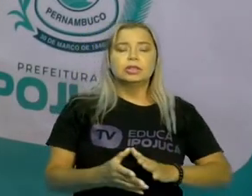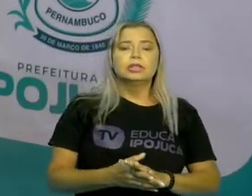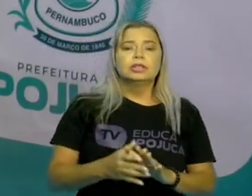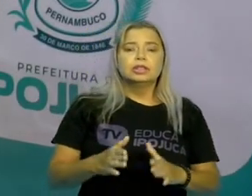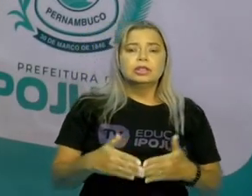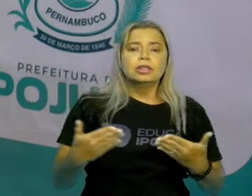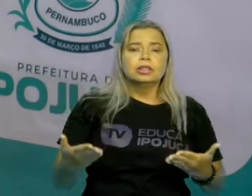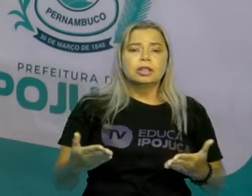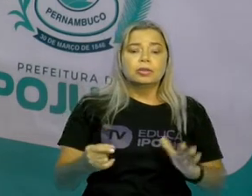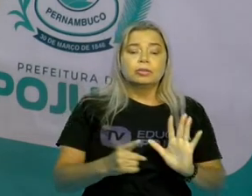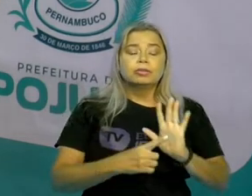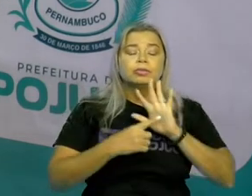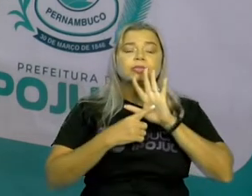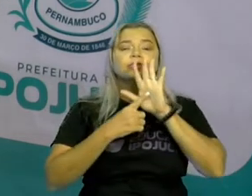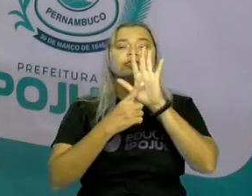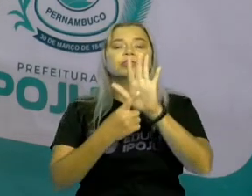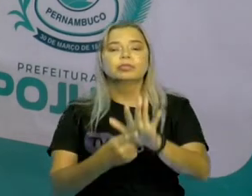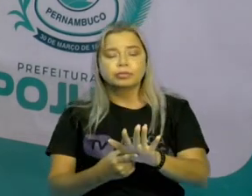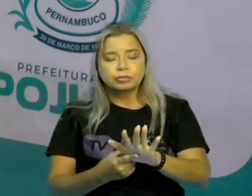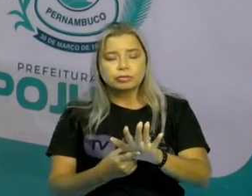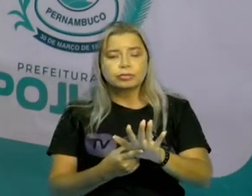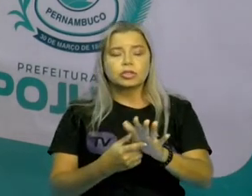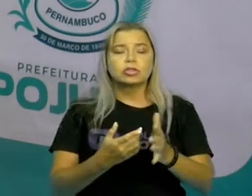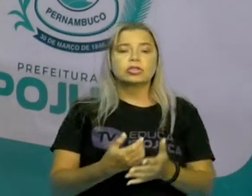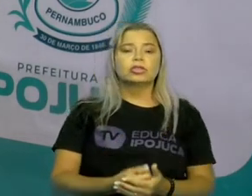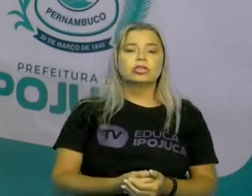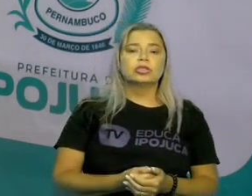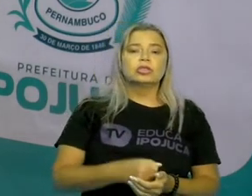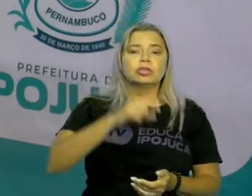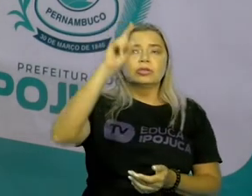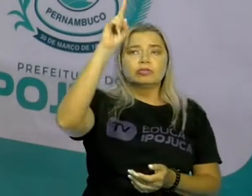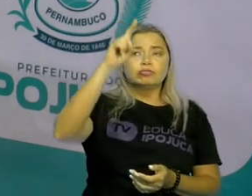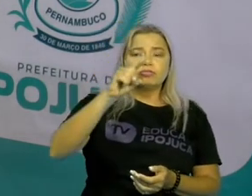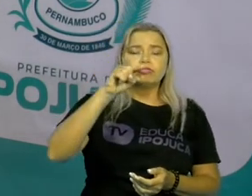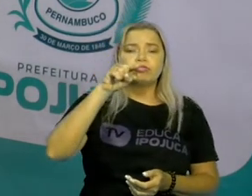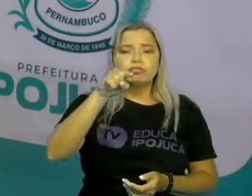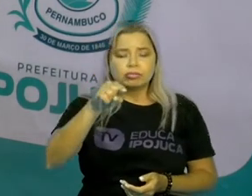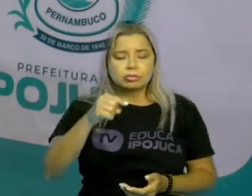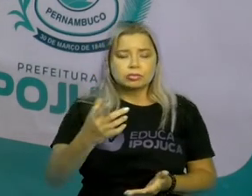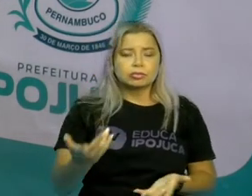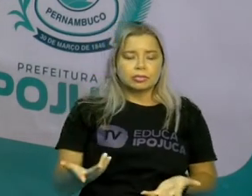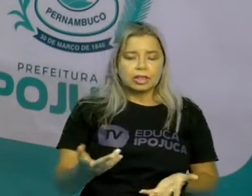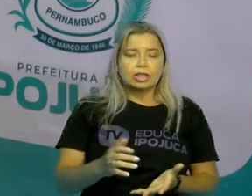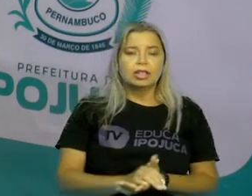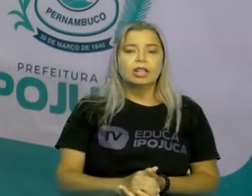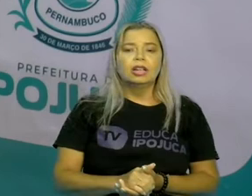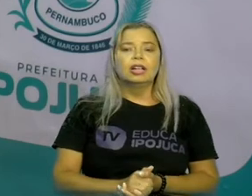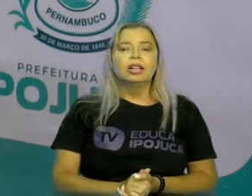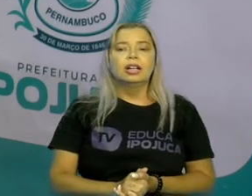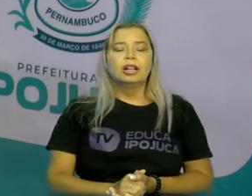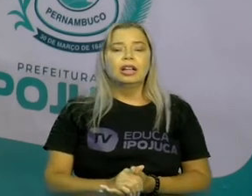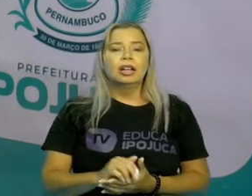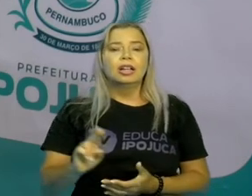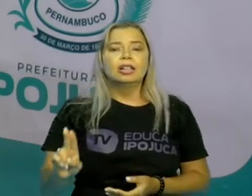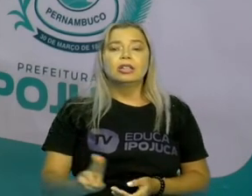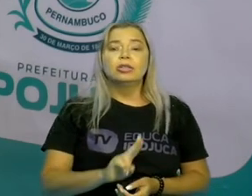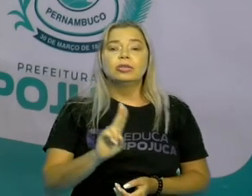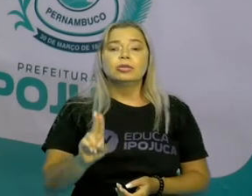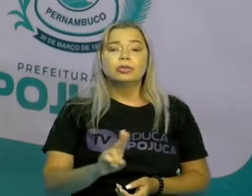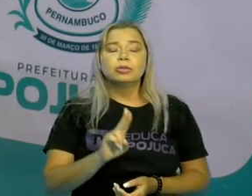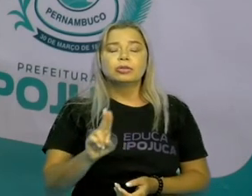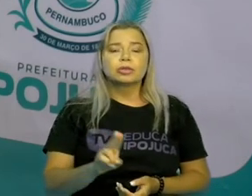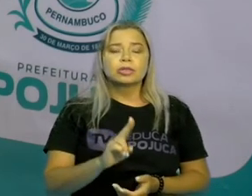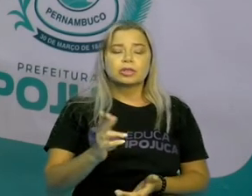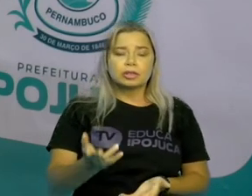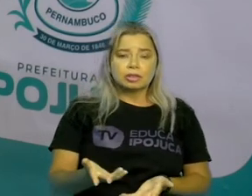ele expressou, né? Ele foi, ele afirmou, ele foi concluso. Então ele precisou exclamar. Ele foi